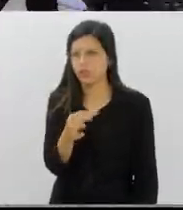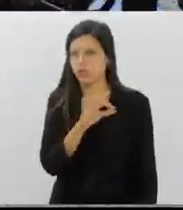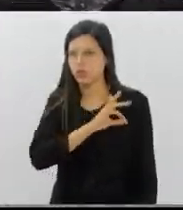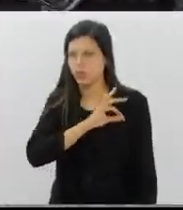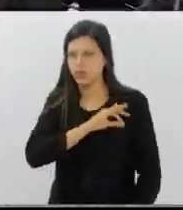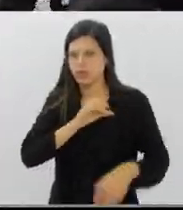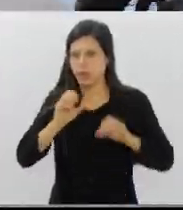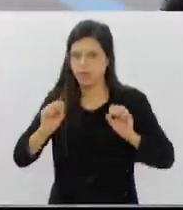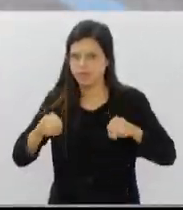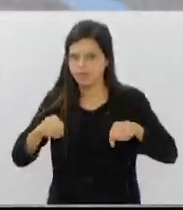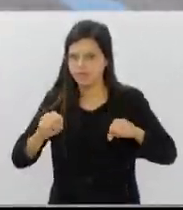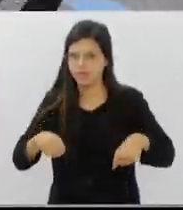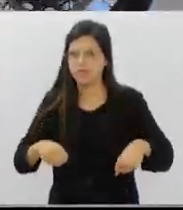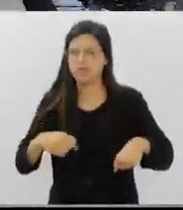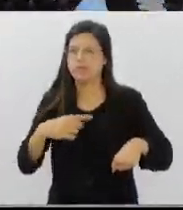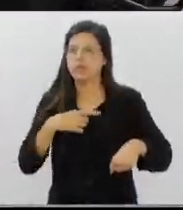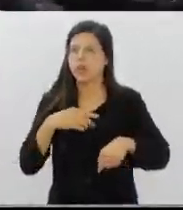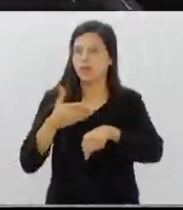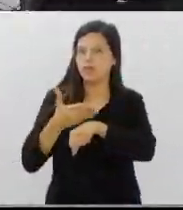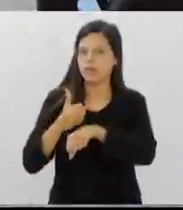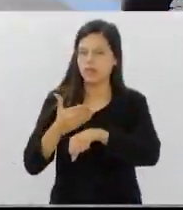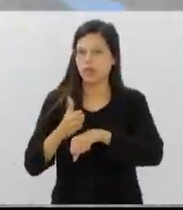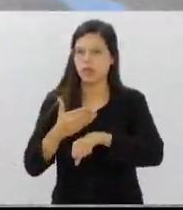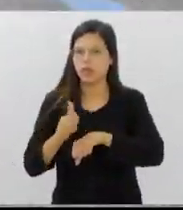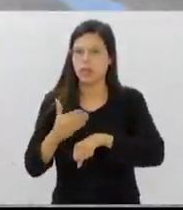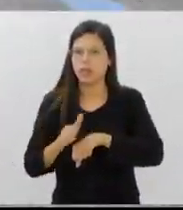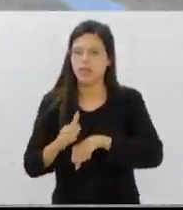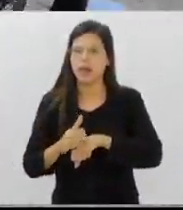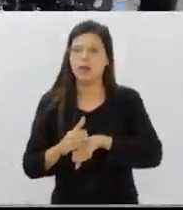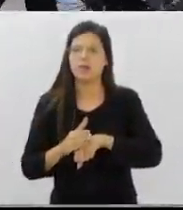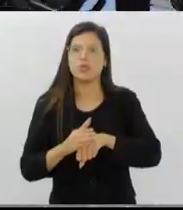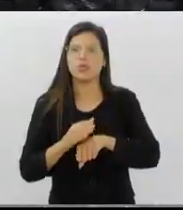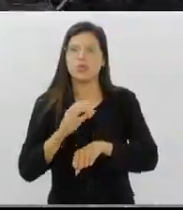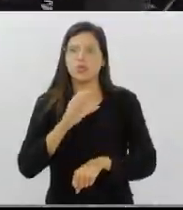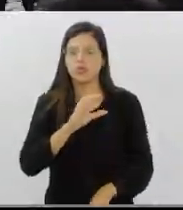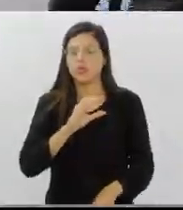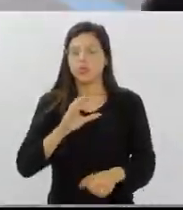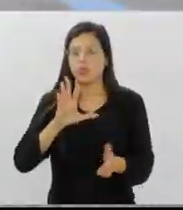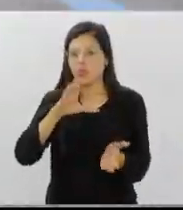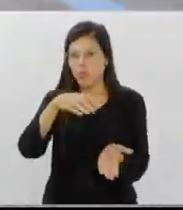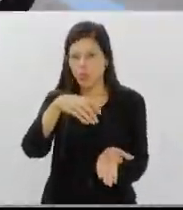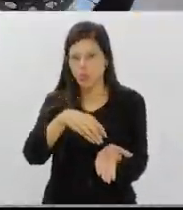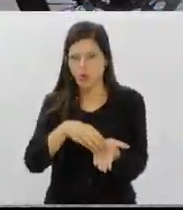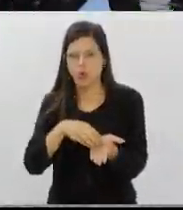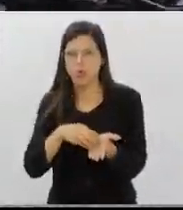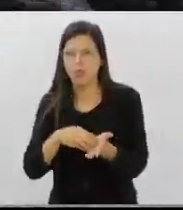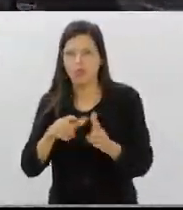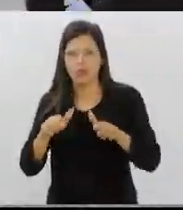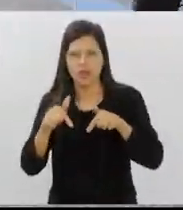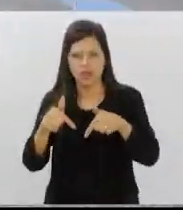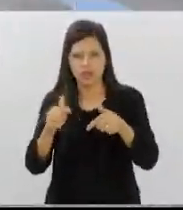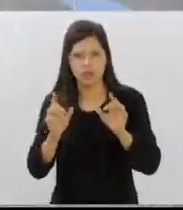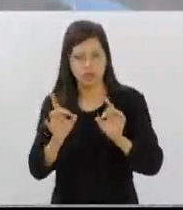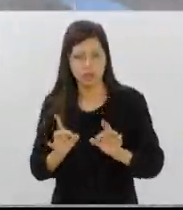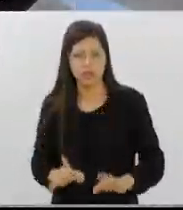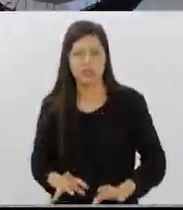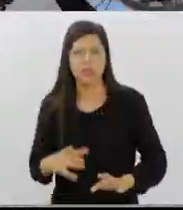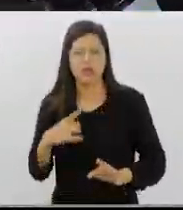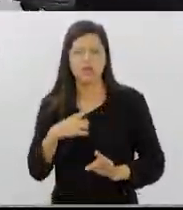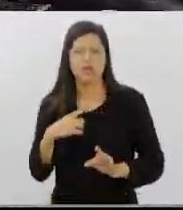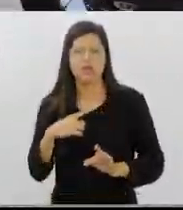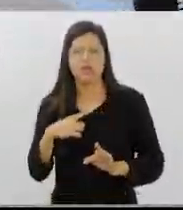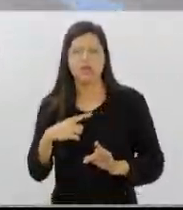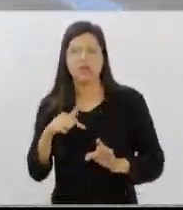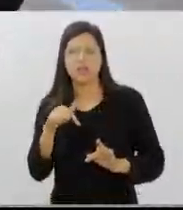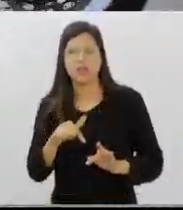motociclistas receberam treinamento do Comando de Operações Especiais e vão ter-se roteiro definido de acordo com a